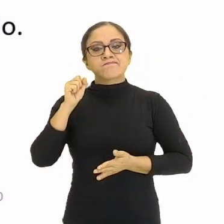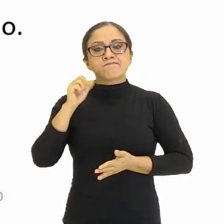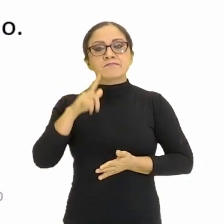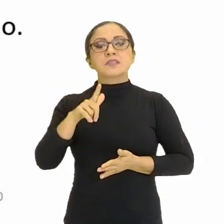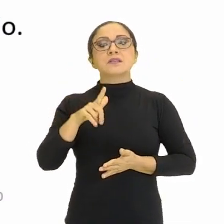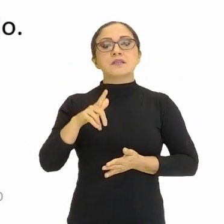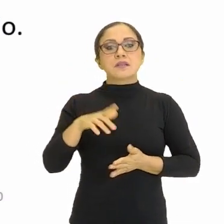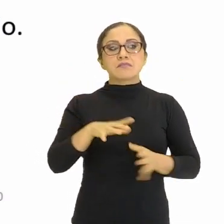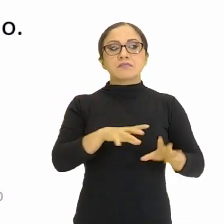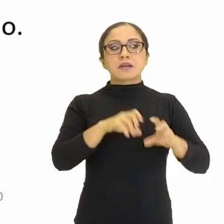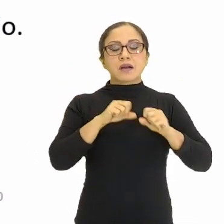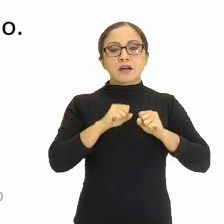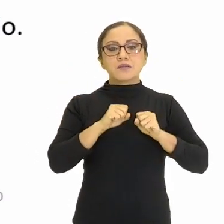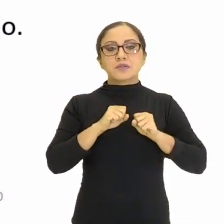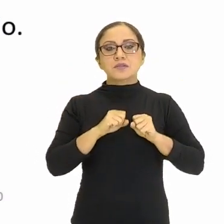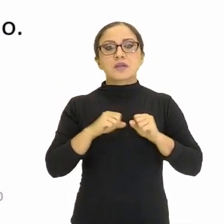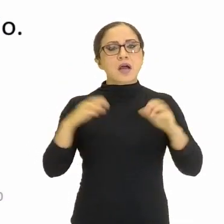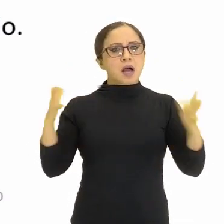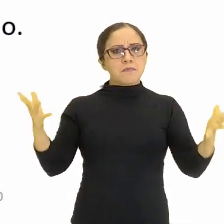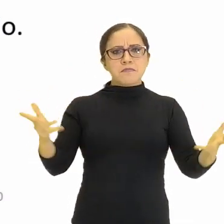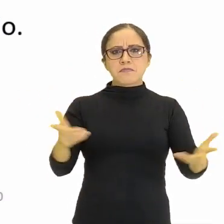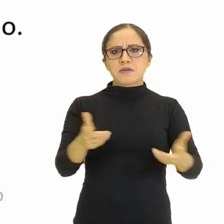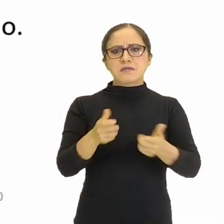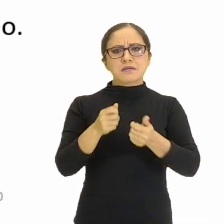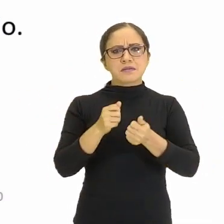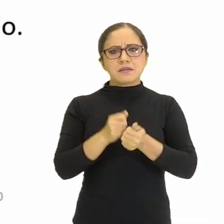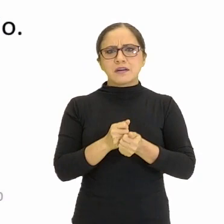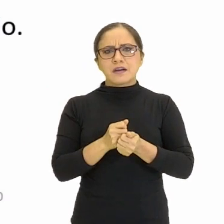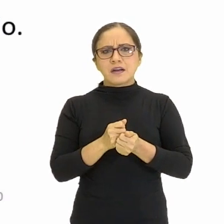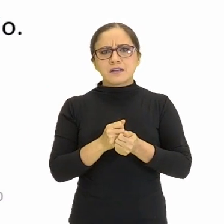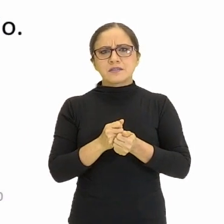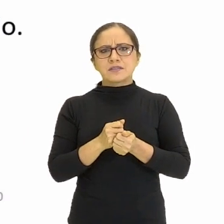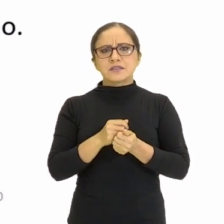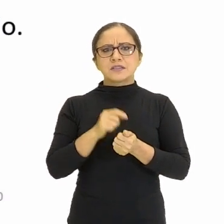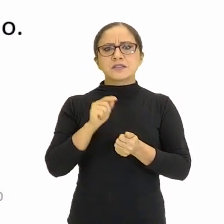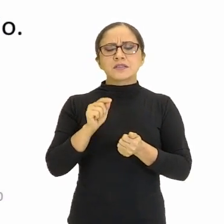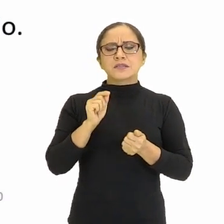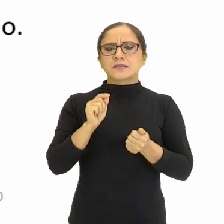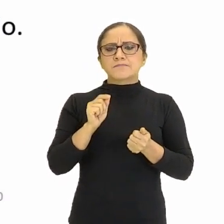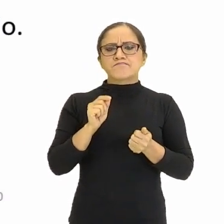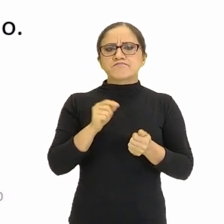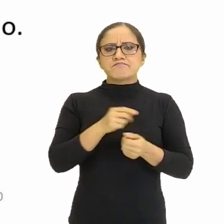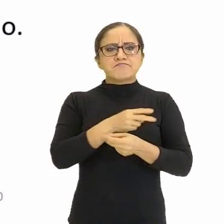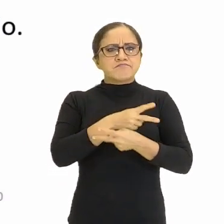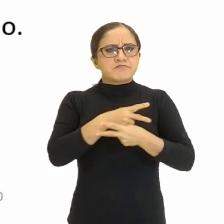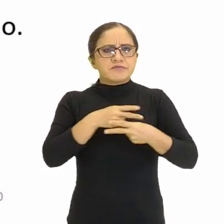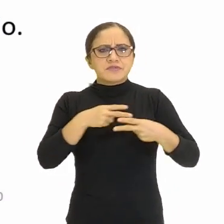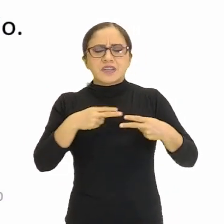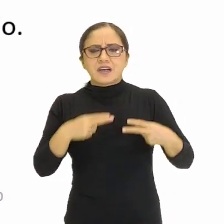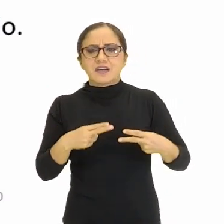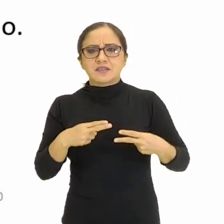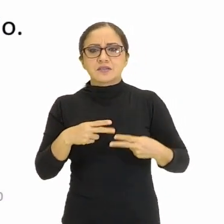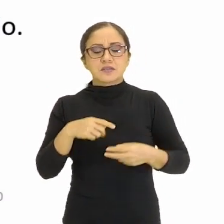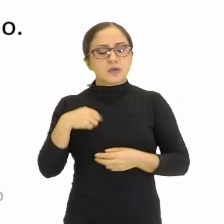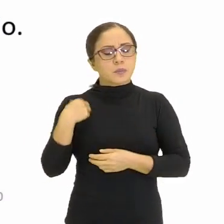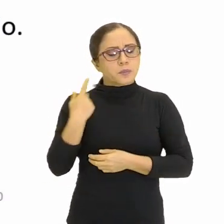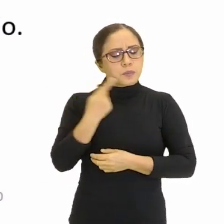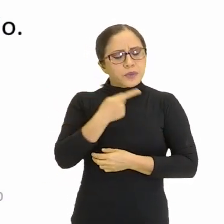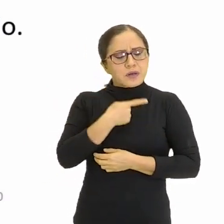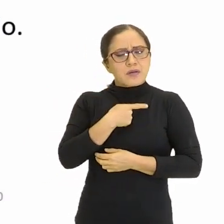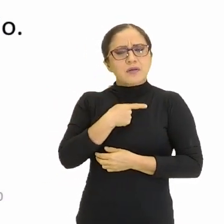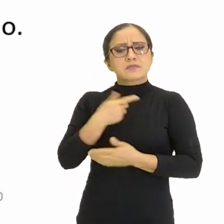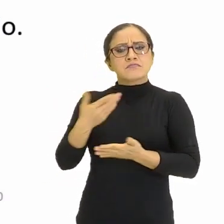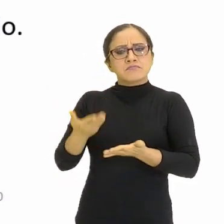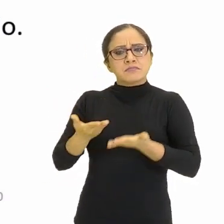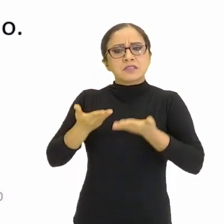habilidade de considerar a importância do erro no processo de aprendizagem, que foi o que eu acabei de falar também. Pra nós é bem-vindo. Não seria nenhum